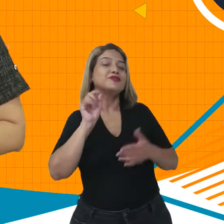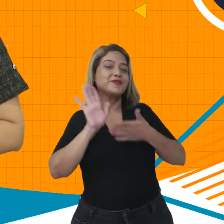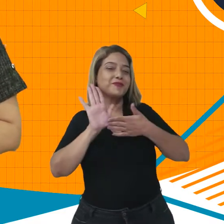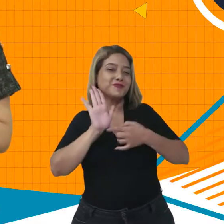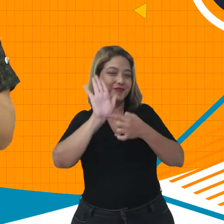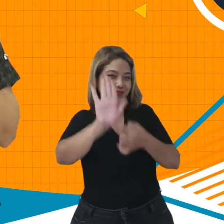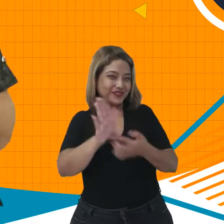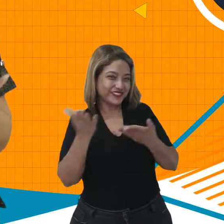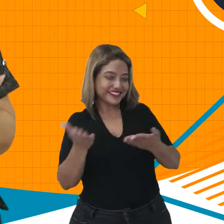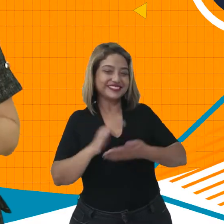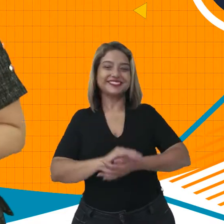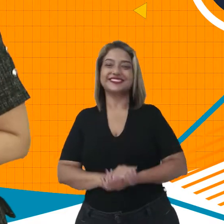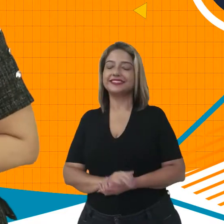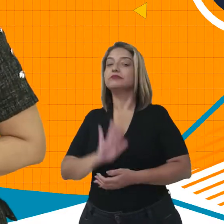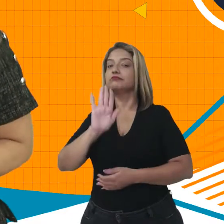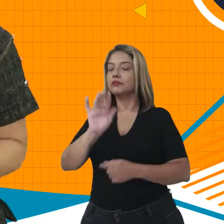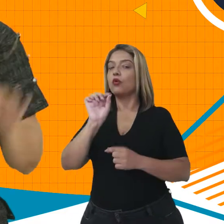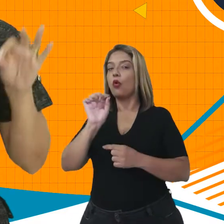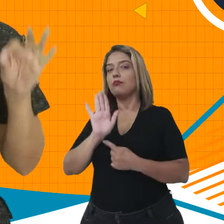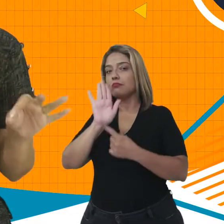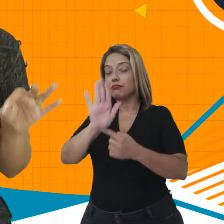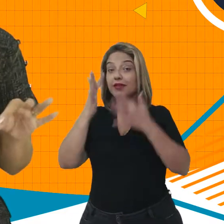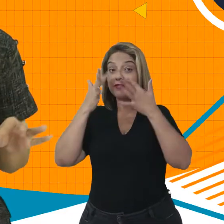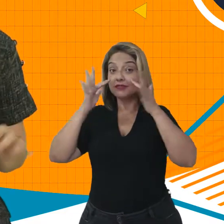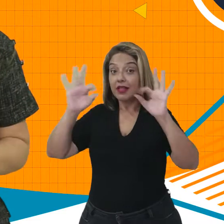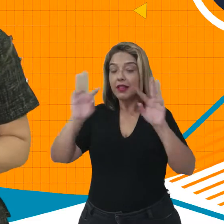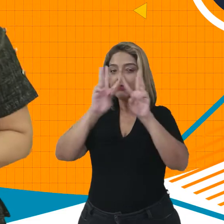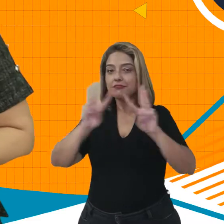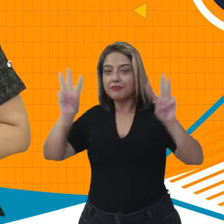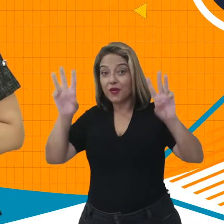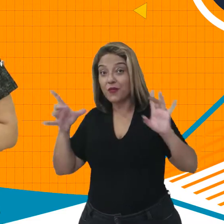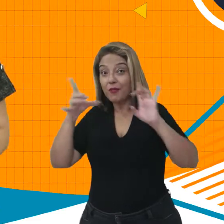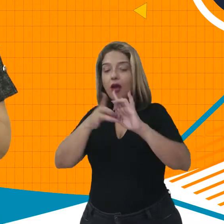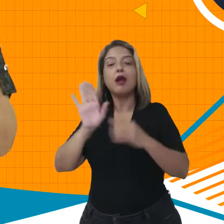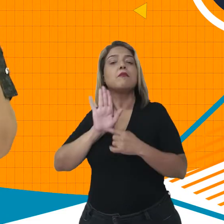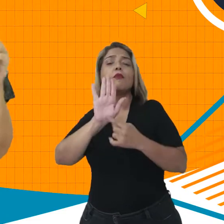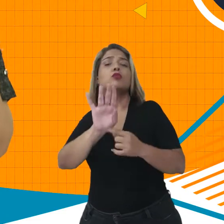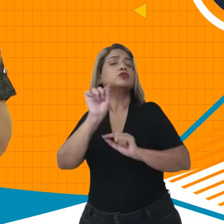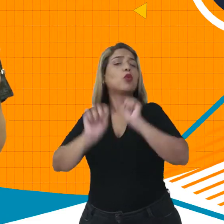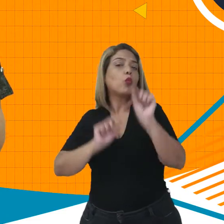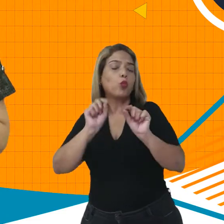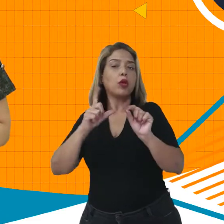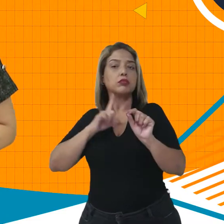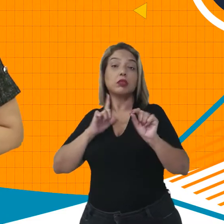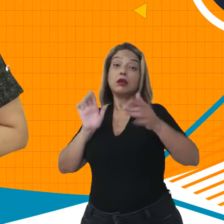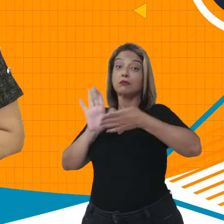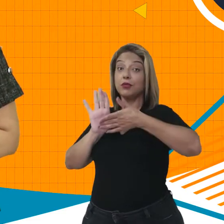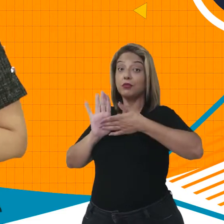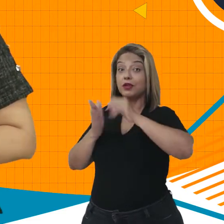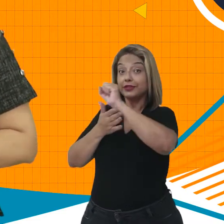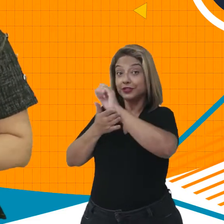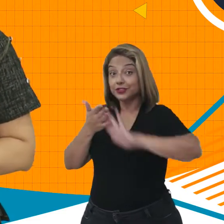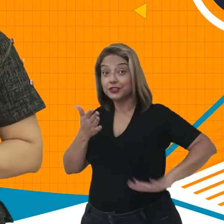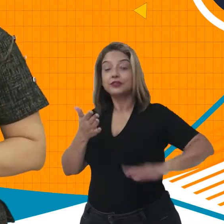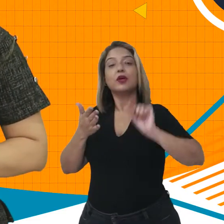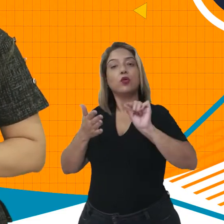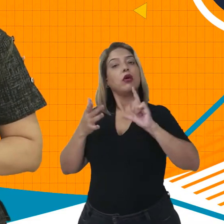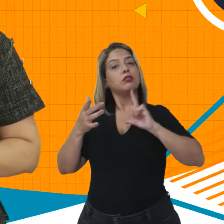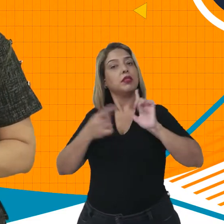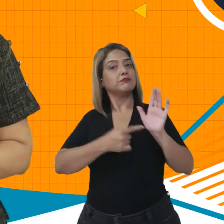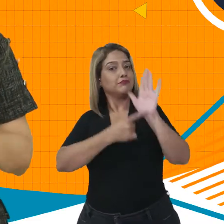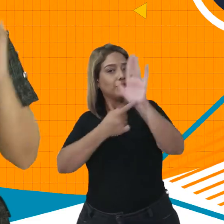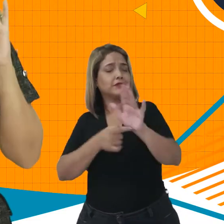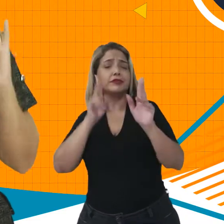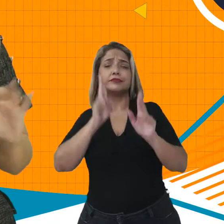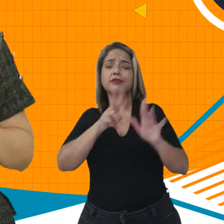Liga no Portal. Gente, o quadro Se Liga no Portal vai apresentar para vocês as propostas de atividades que são